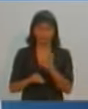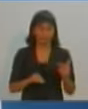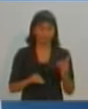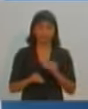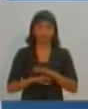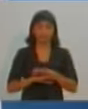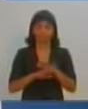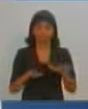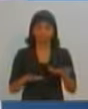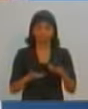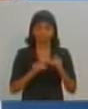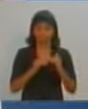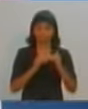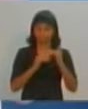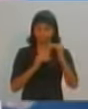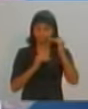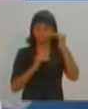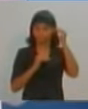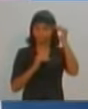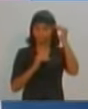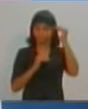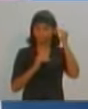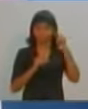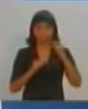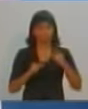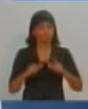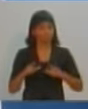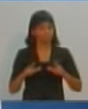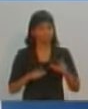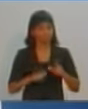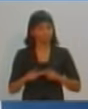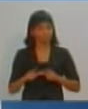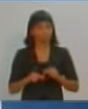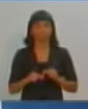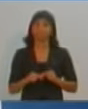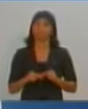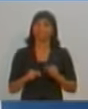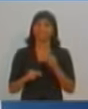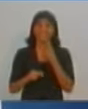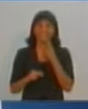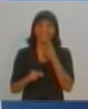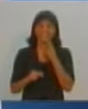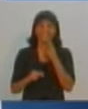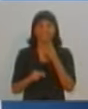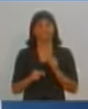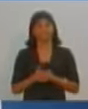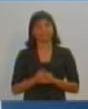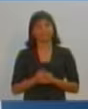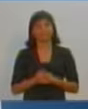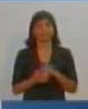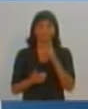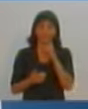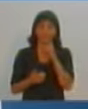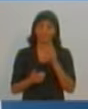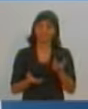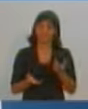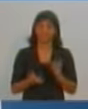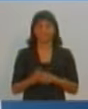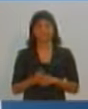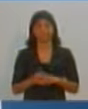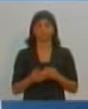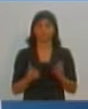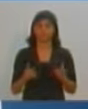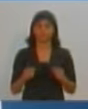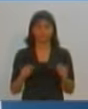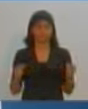e de repente o transporte se torna o maior problema. Não é engraçado? Políticos tradicionais. Não tô aqui atacando ninguém. Aliás, não vem aqui